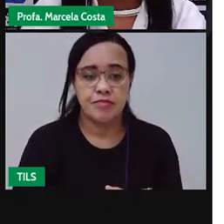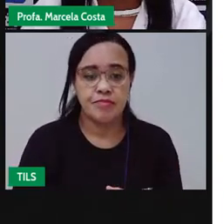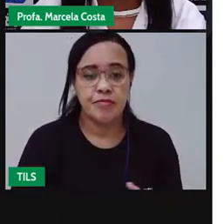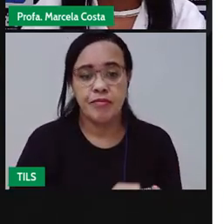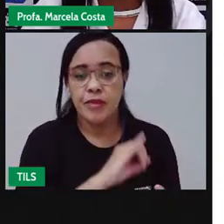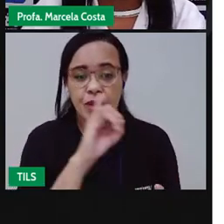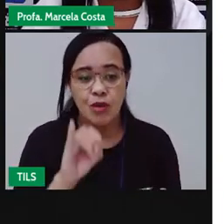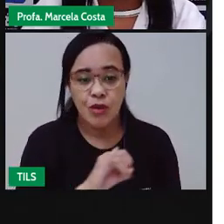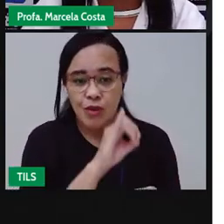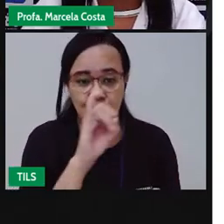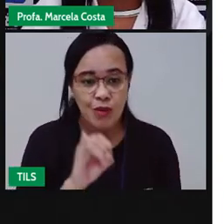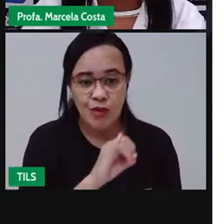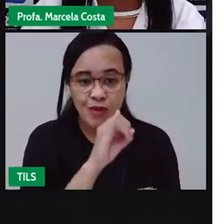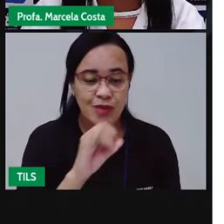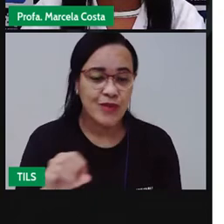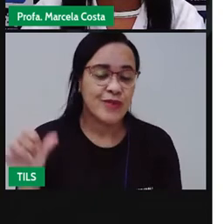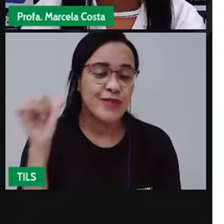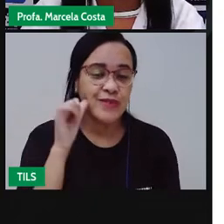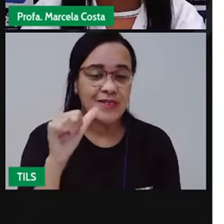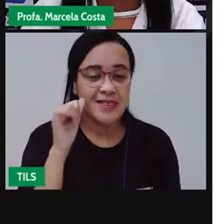Olá, Dalila.